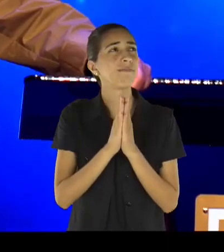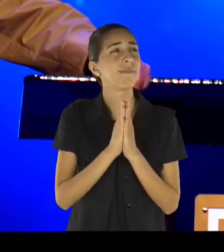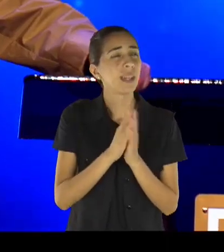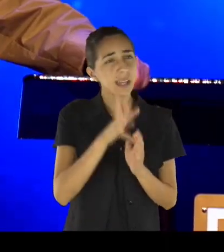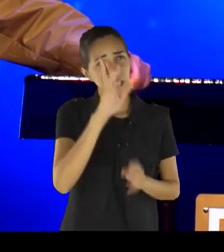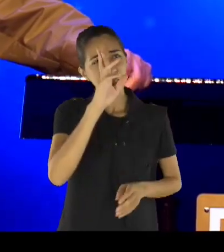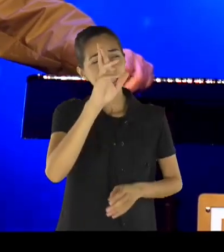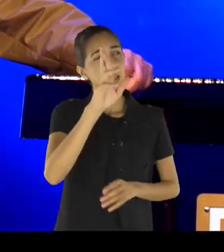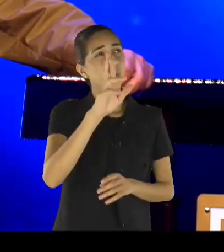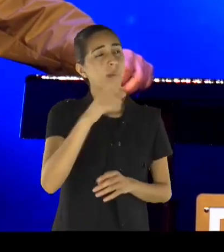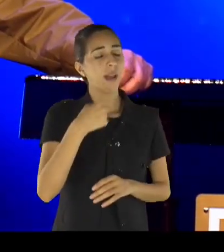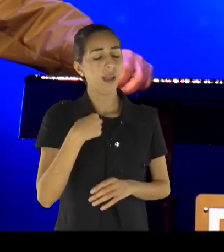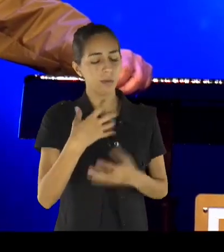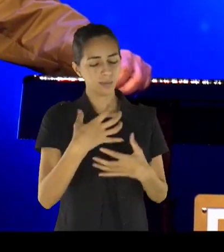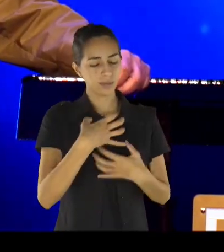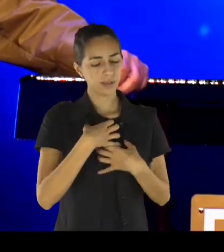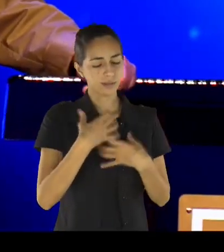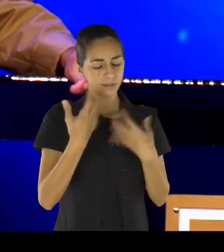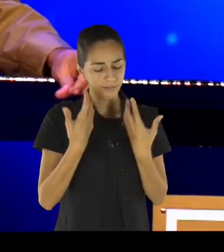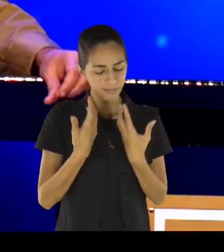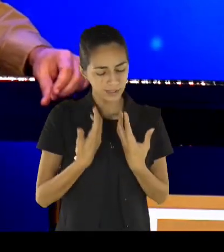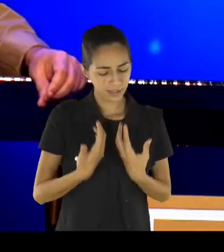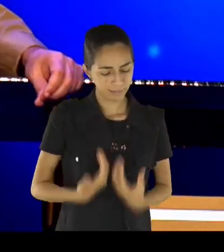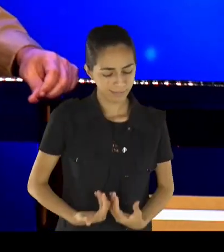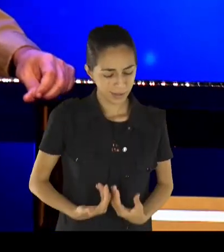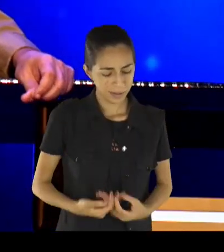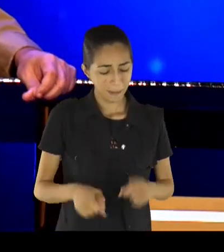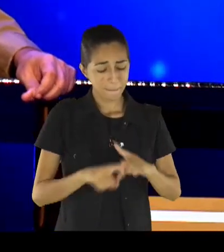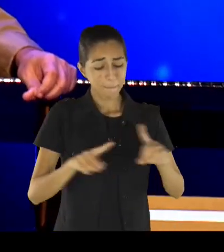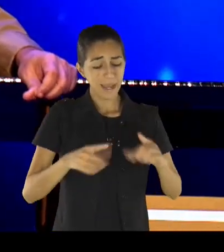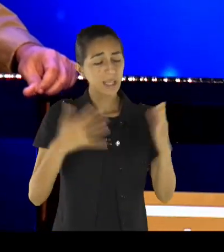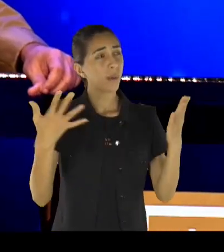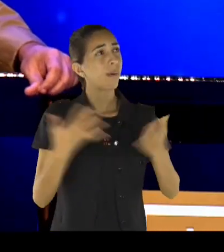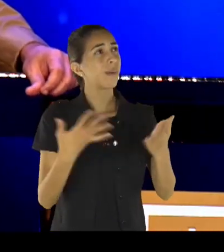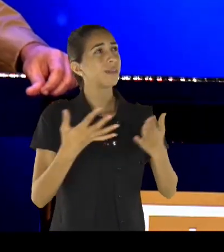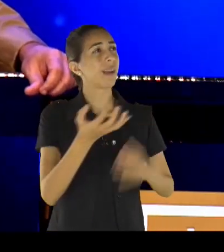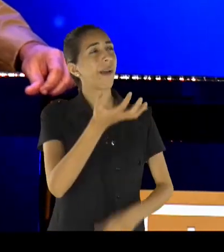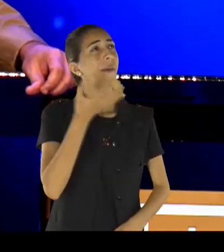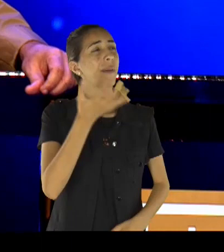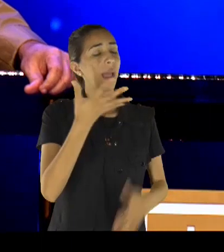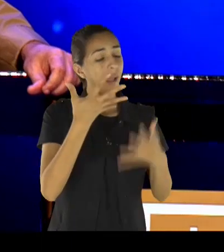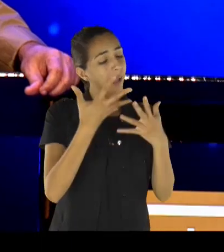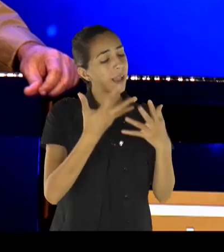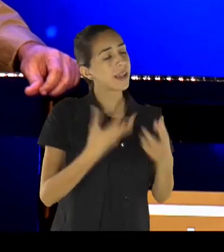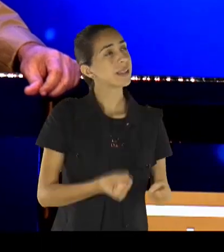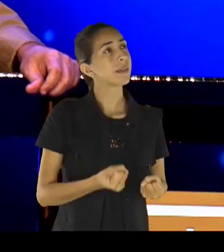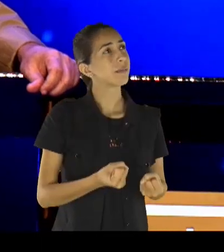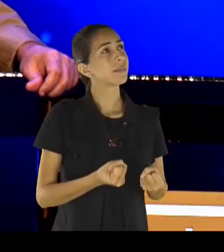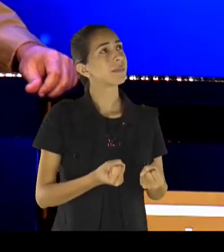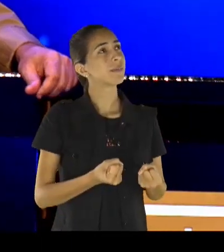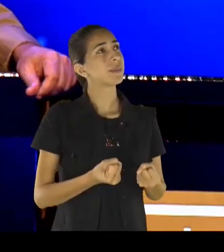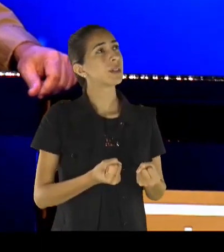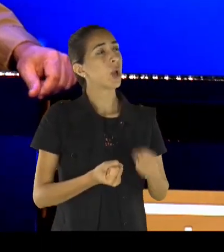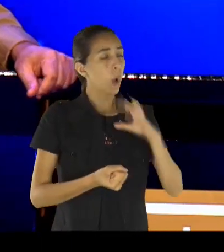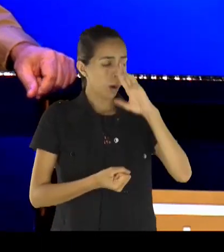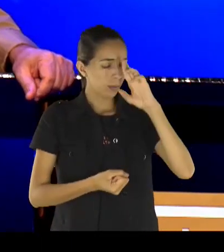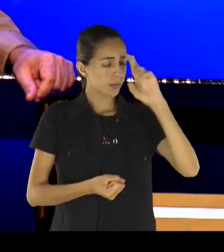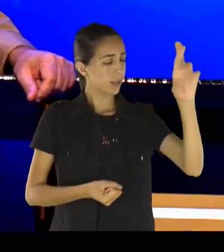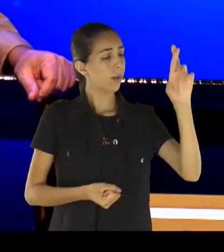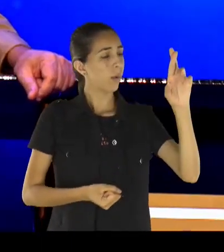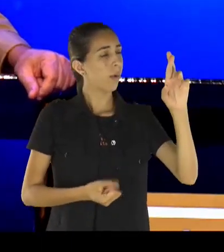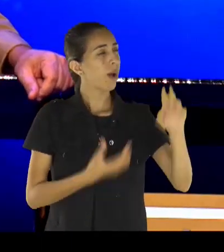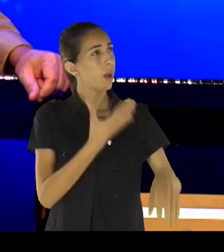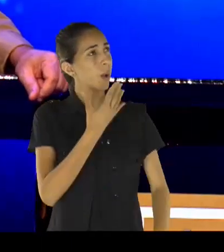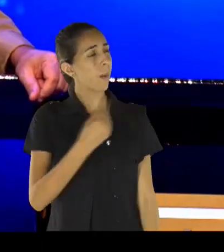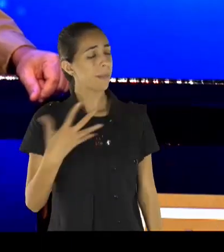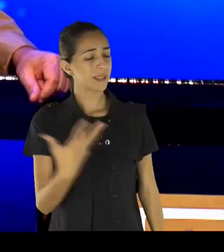mas a partir de hoje, eu quero te aceitar, como meu Salvador, e eu quero, ser revigorado, e sentir